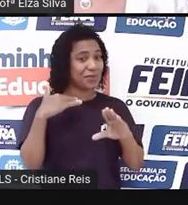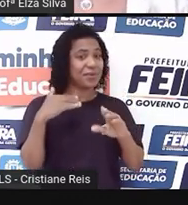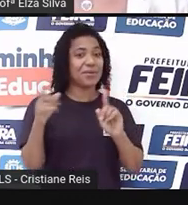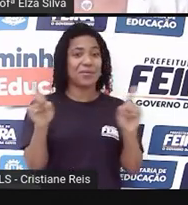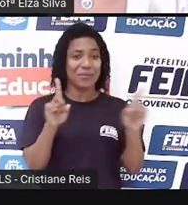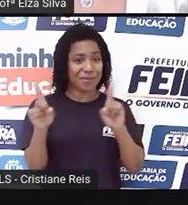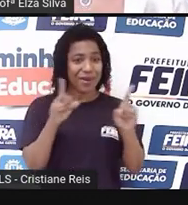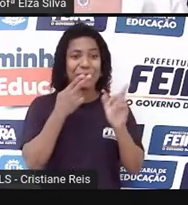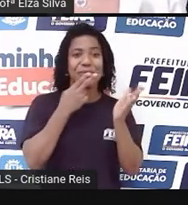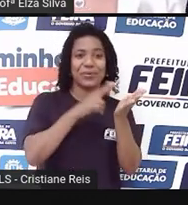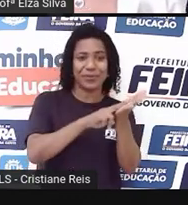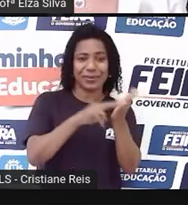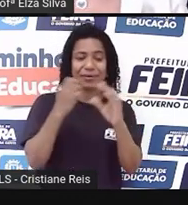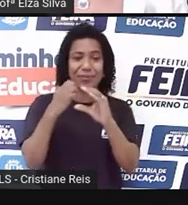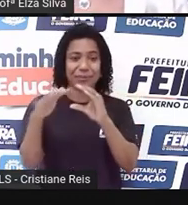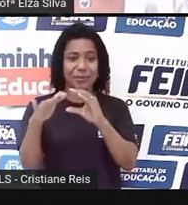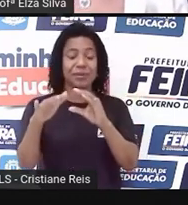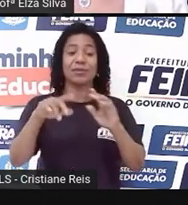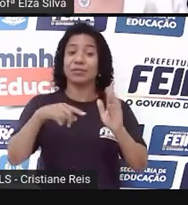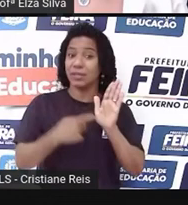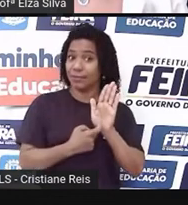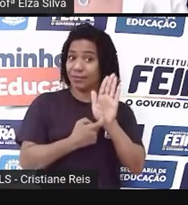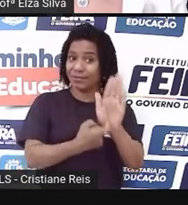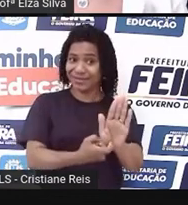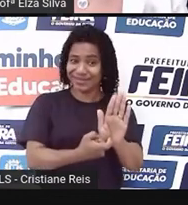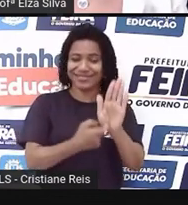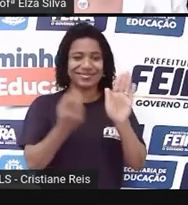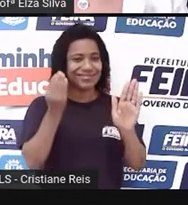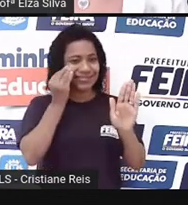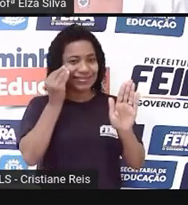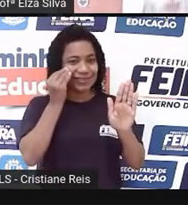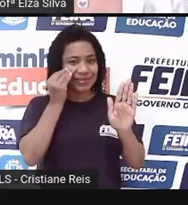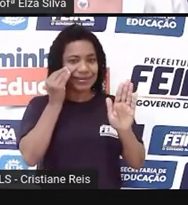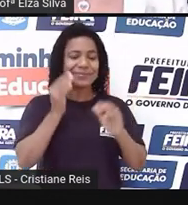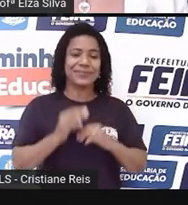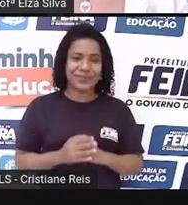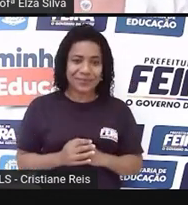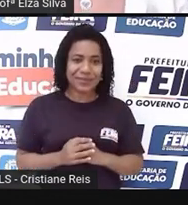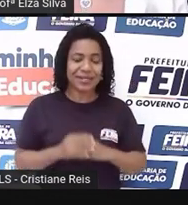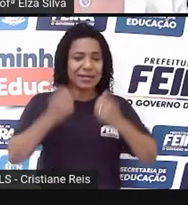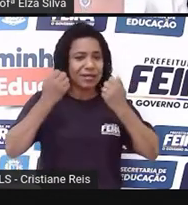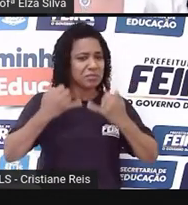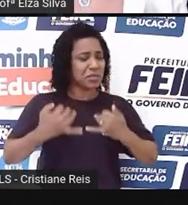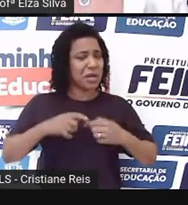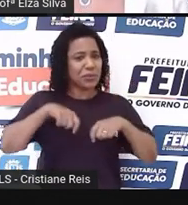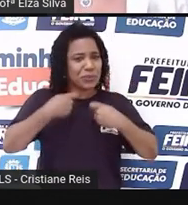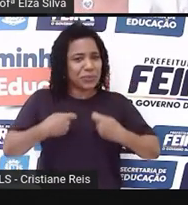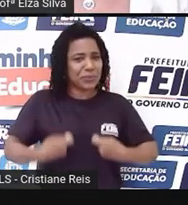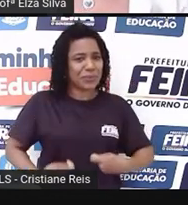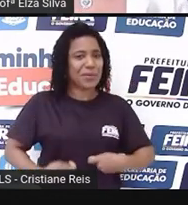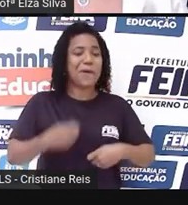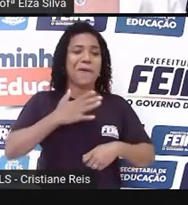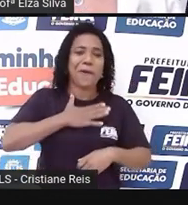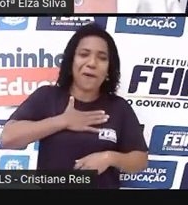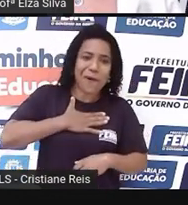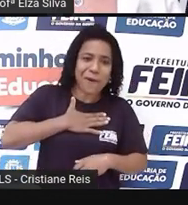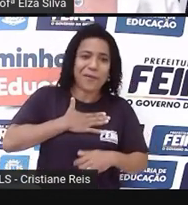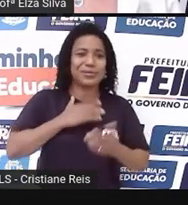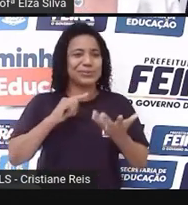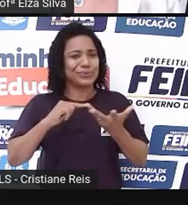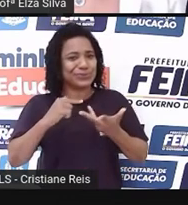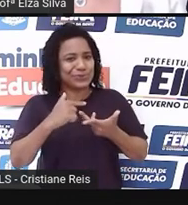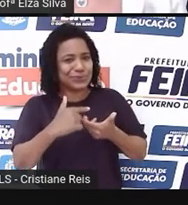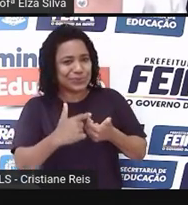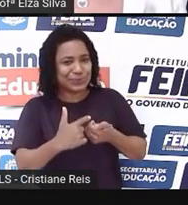Apresente-se para a pessoa com a qual você está se comunicando. Conte um pouco sobre você. Fale sobre os seus interesses.